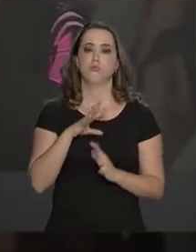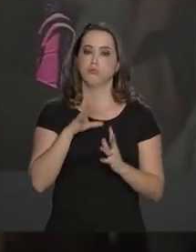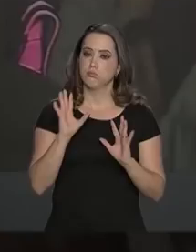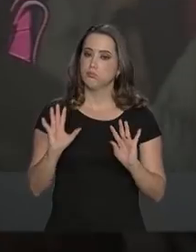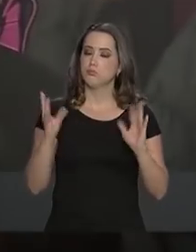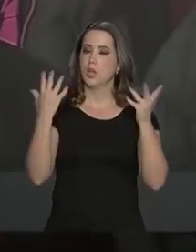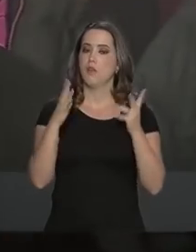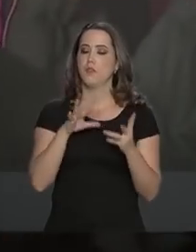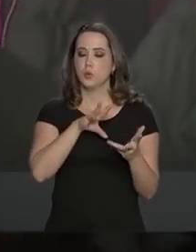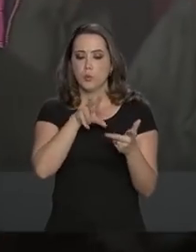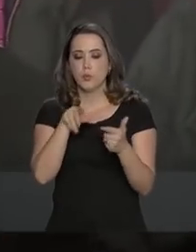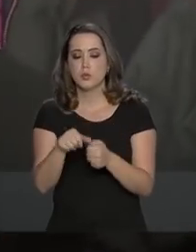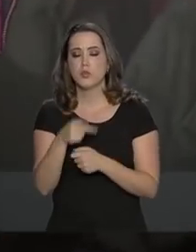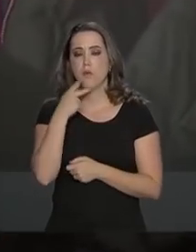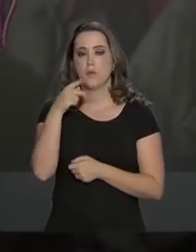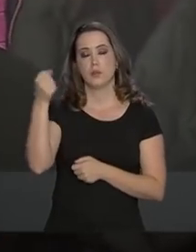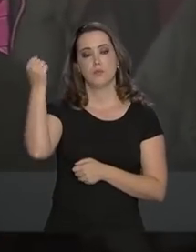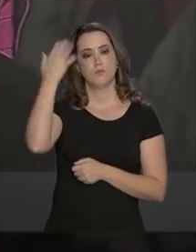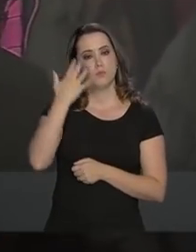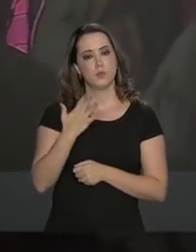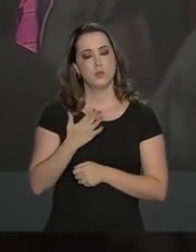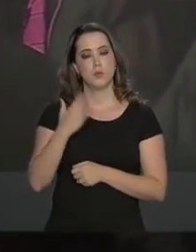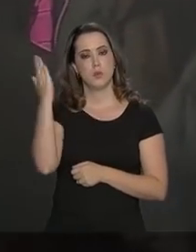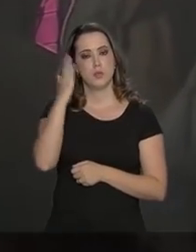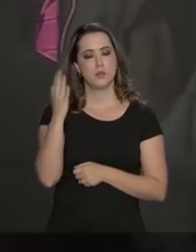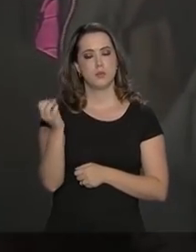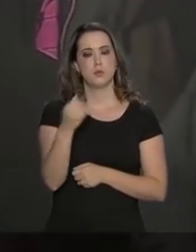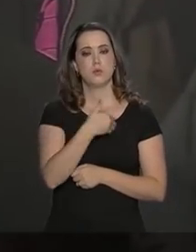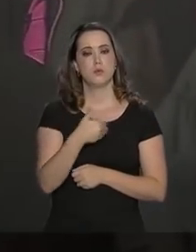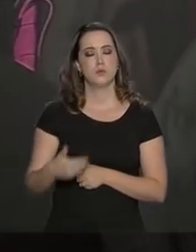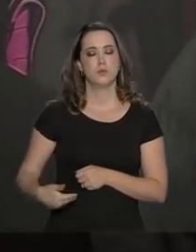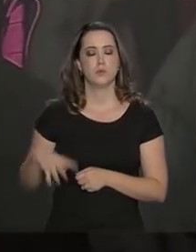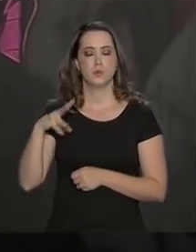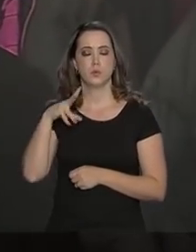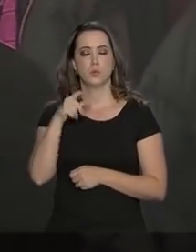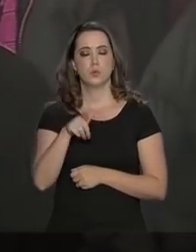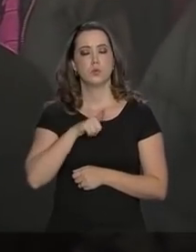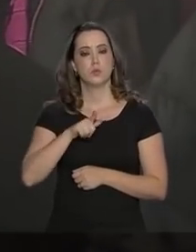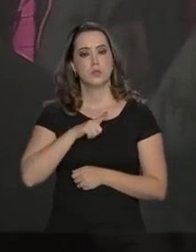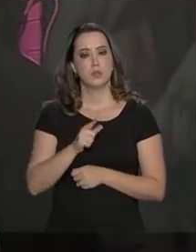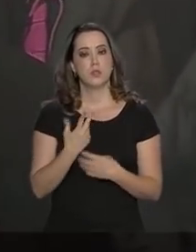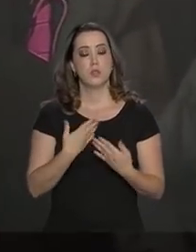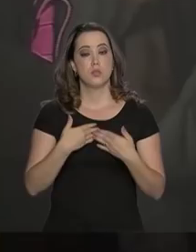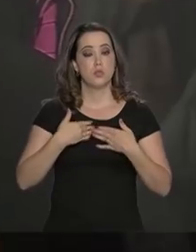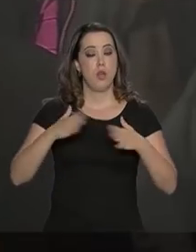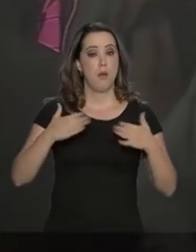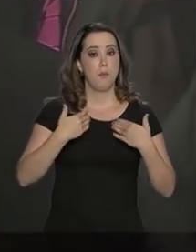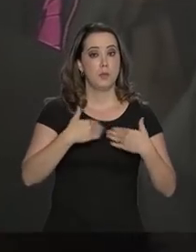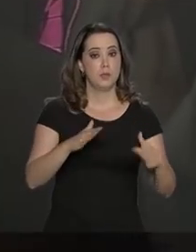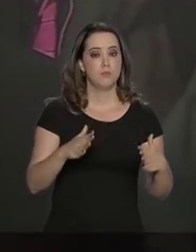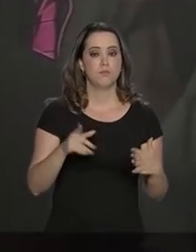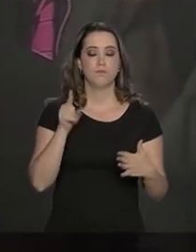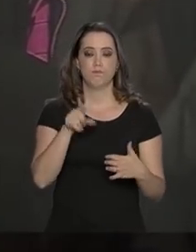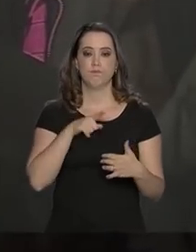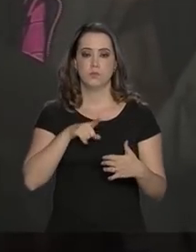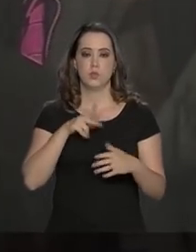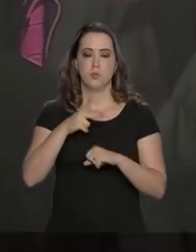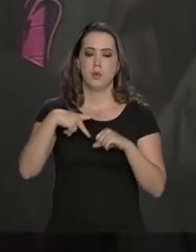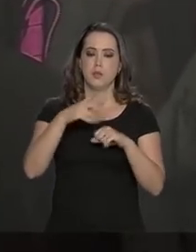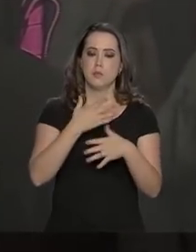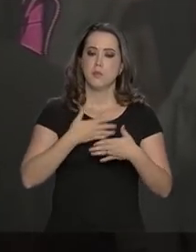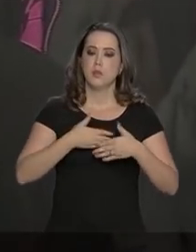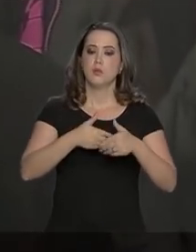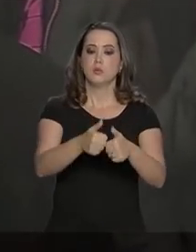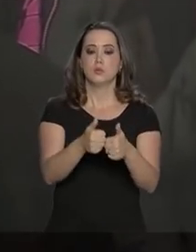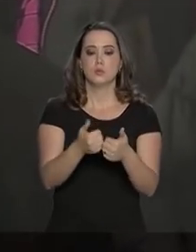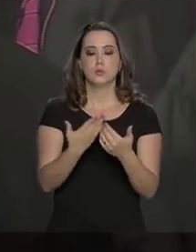interessante para poder falar sobre o Brasil, o novo governo, com todas as aspirações que tem, de abrir para os mercados, de ser um país melhor,